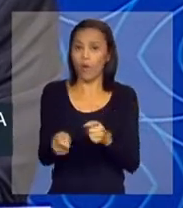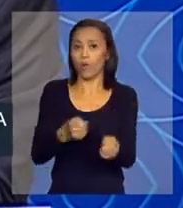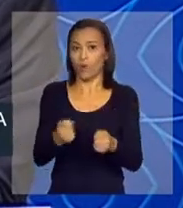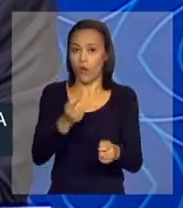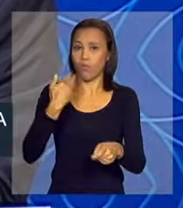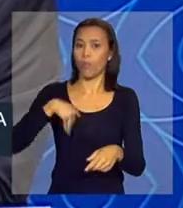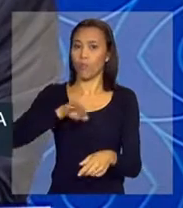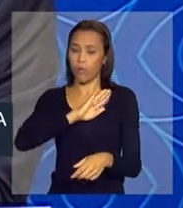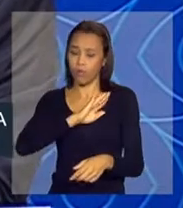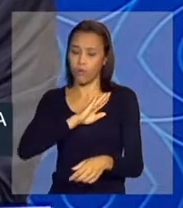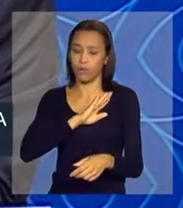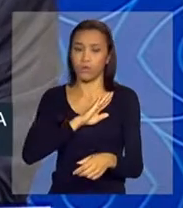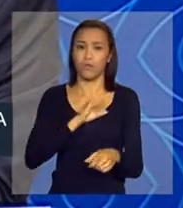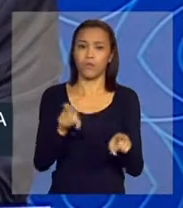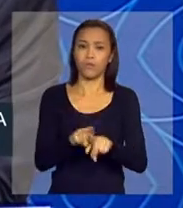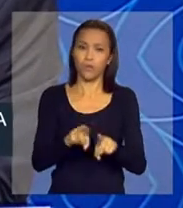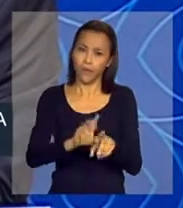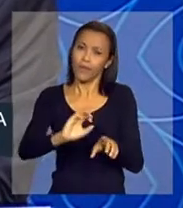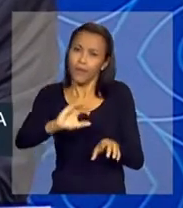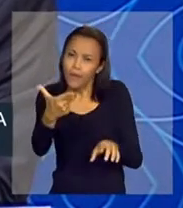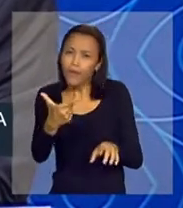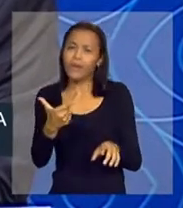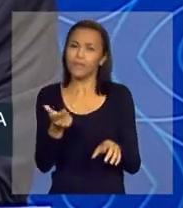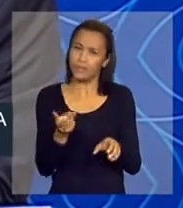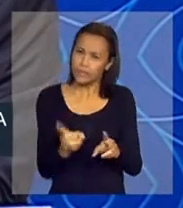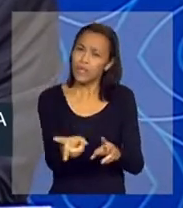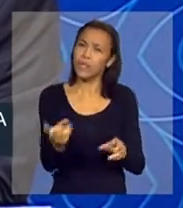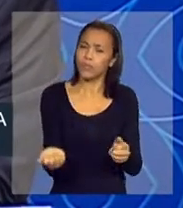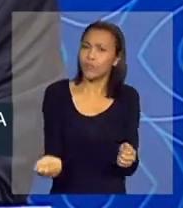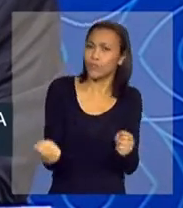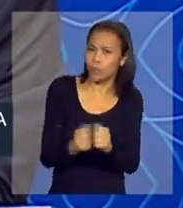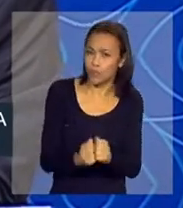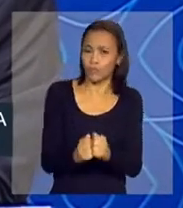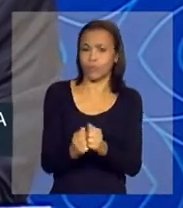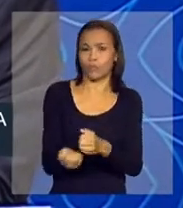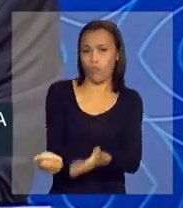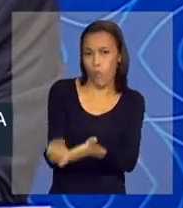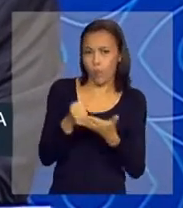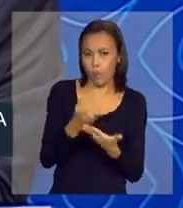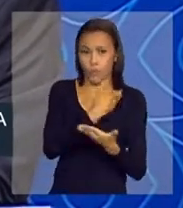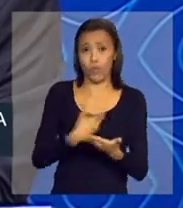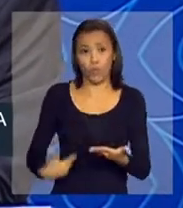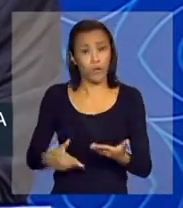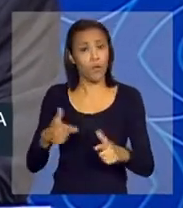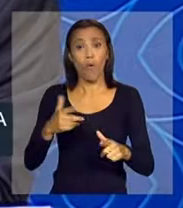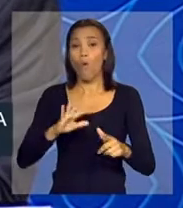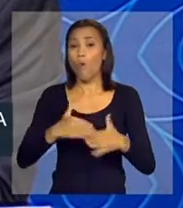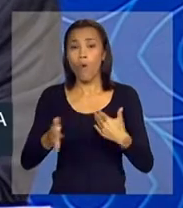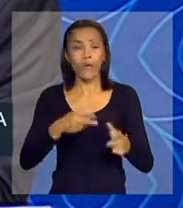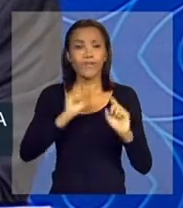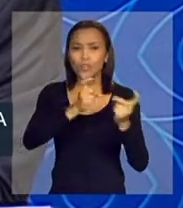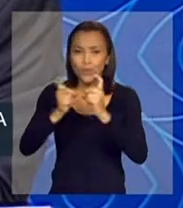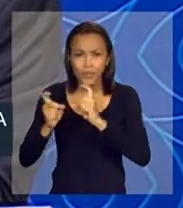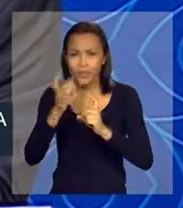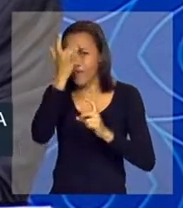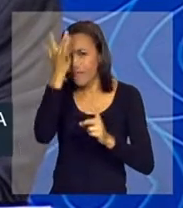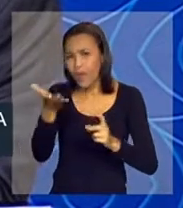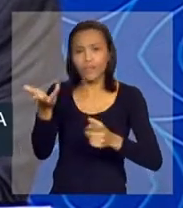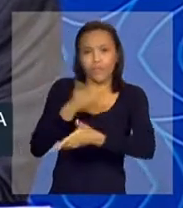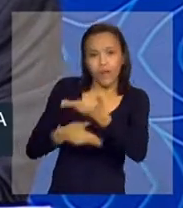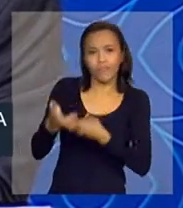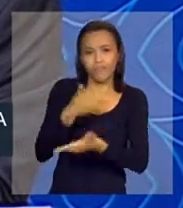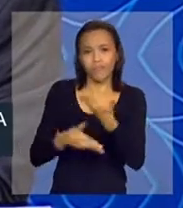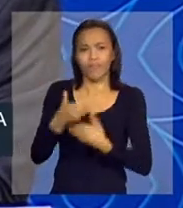por nós e o governo junto. Claro que sempre junto com o governo, o governo está junto conosco, com qualquer discussão que a gente faça, é fácil demais trabalhar assim.